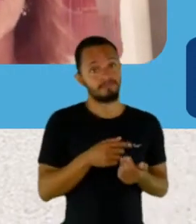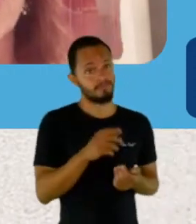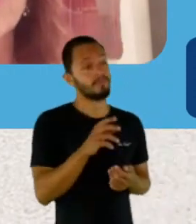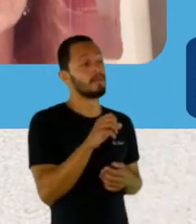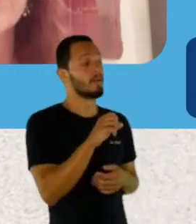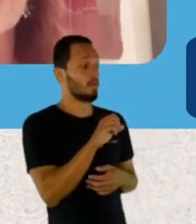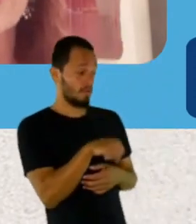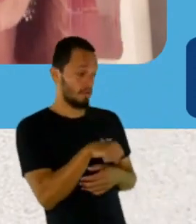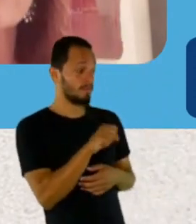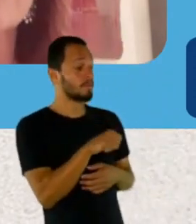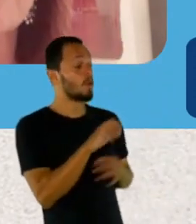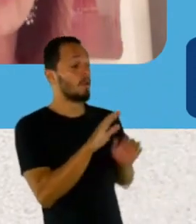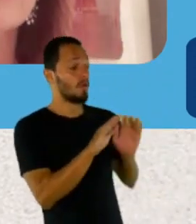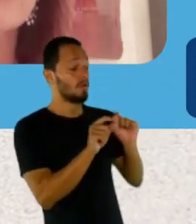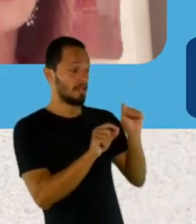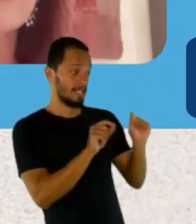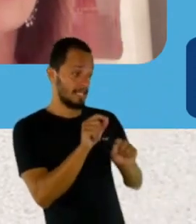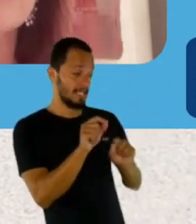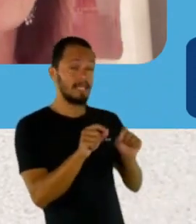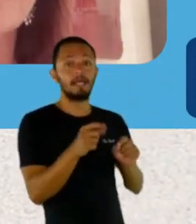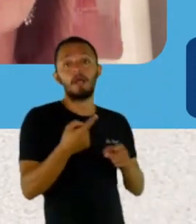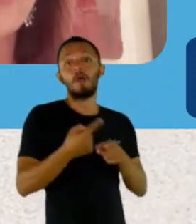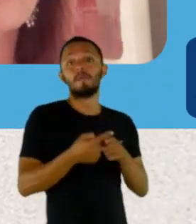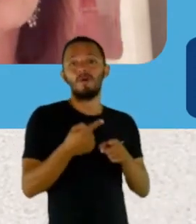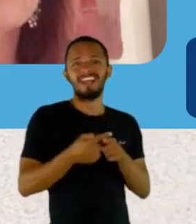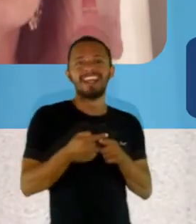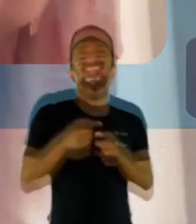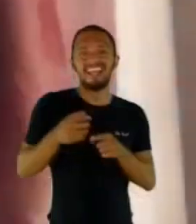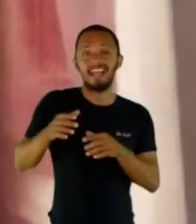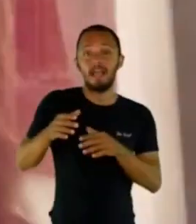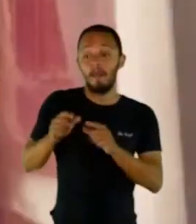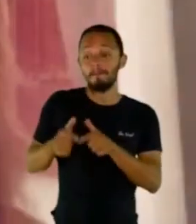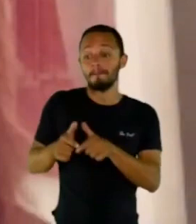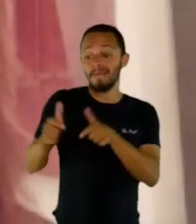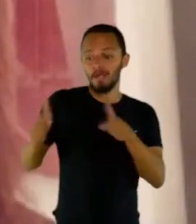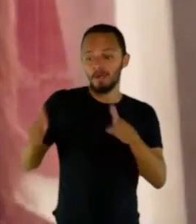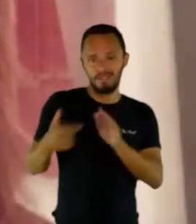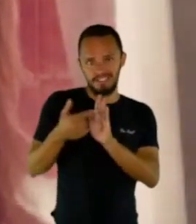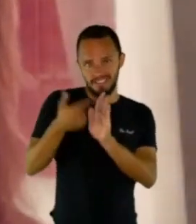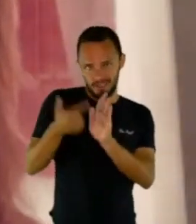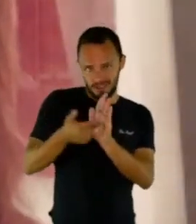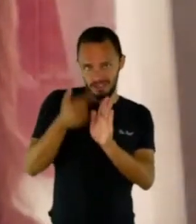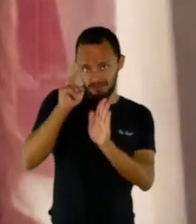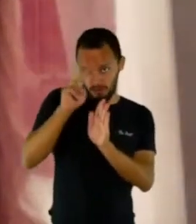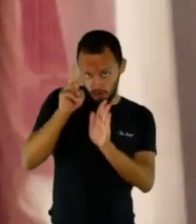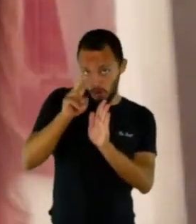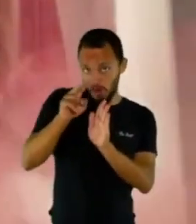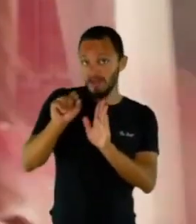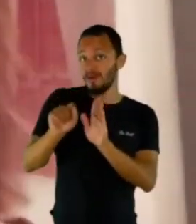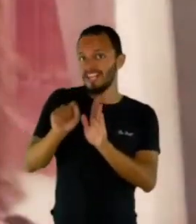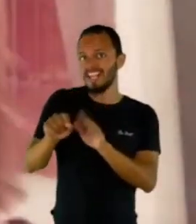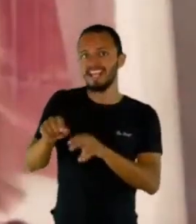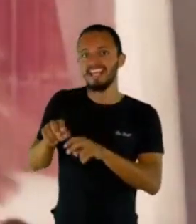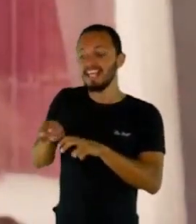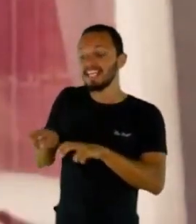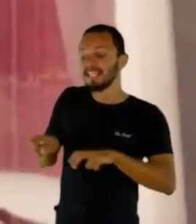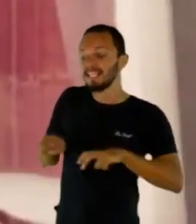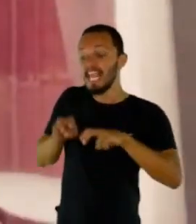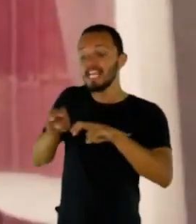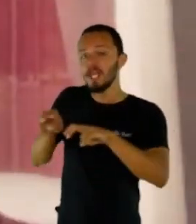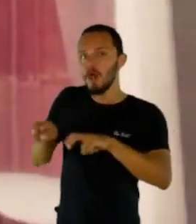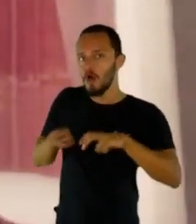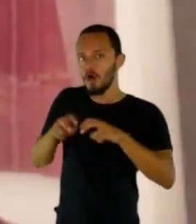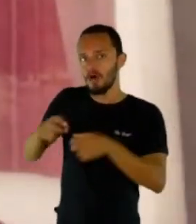foi muito religiosa, essa parte de fé e de você buscar uma coisa